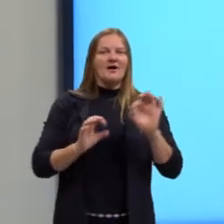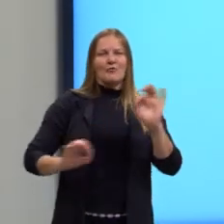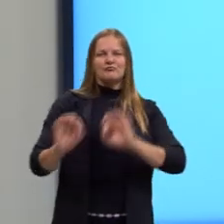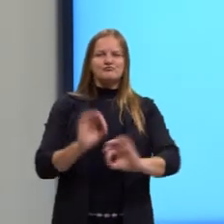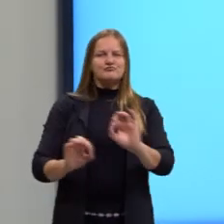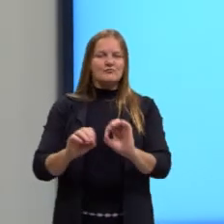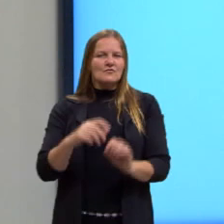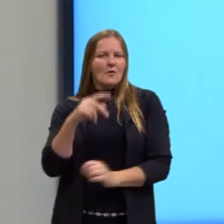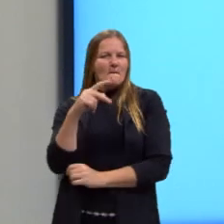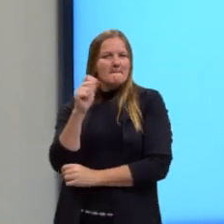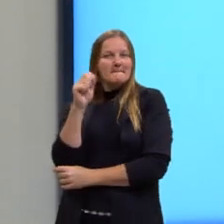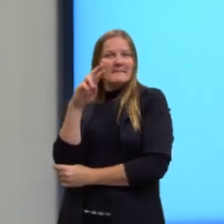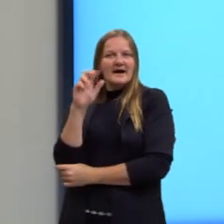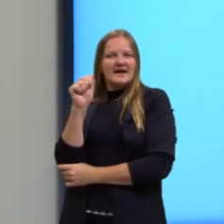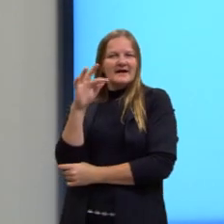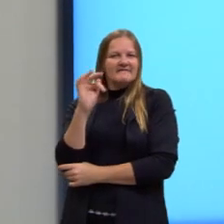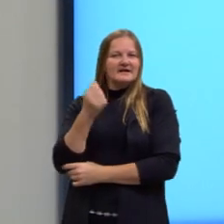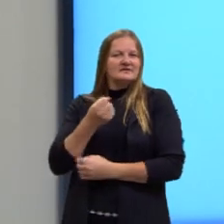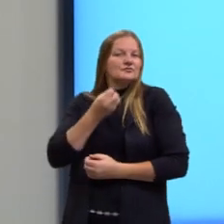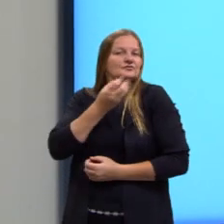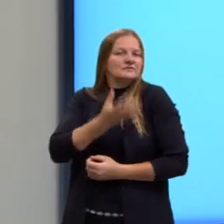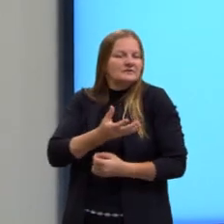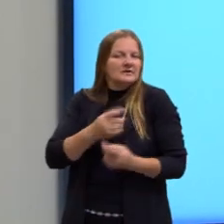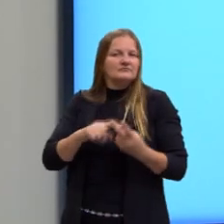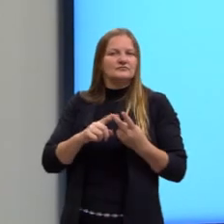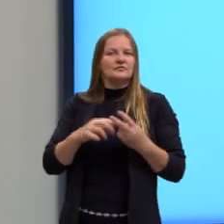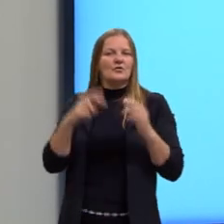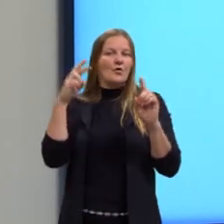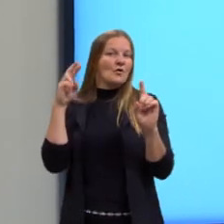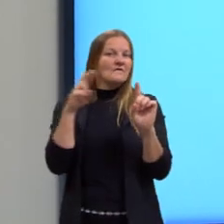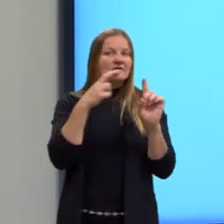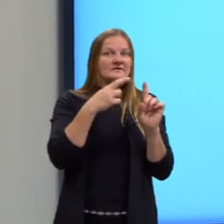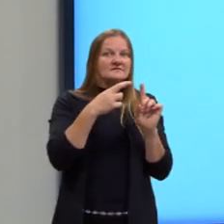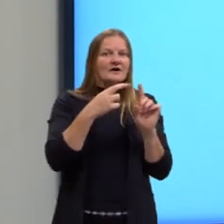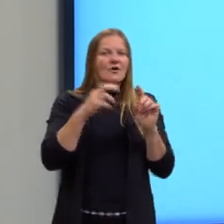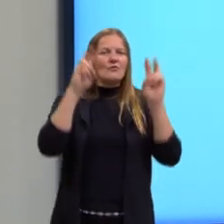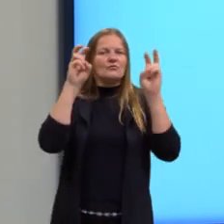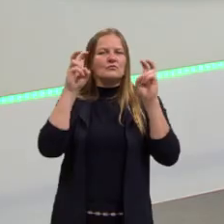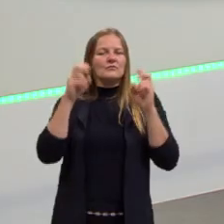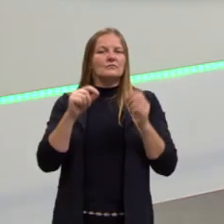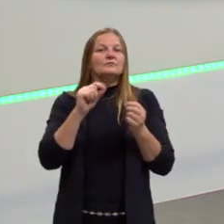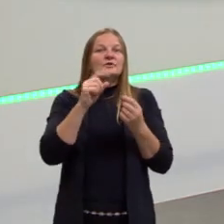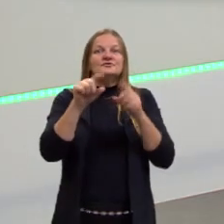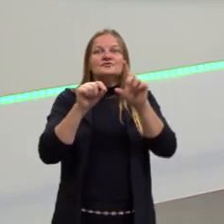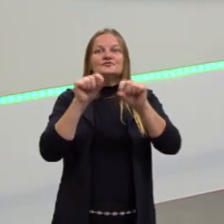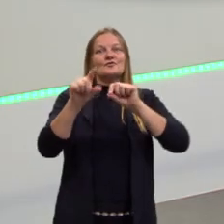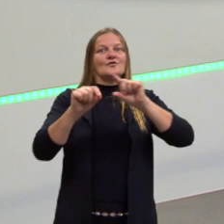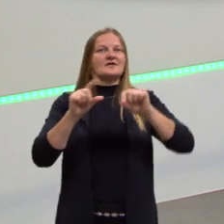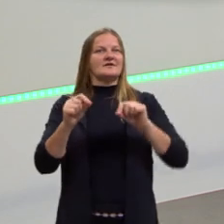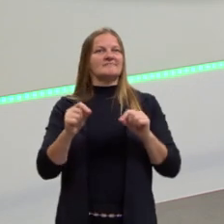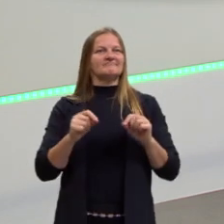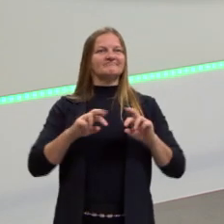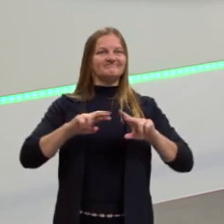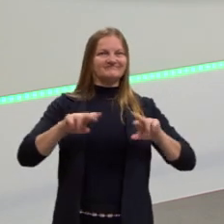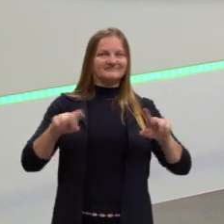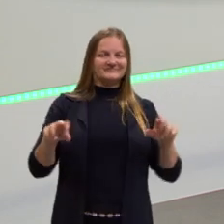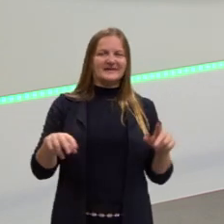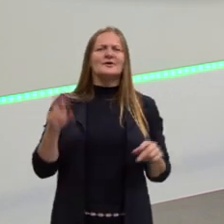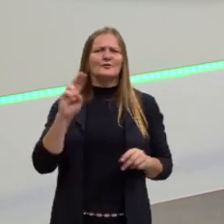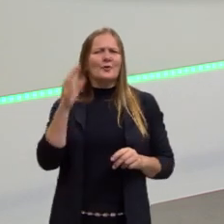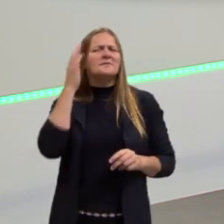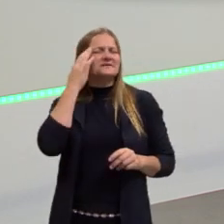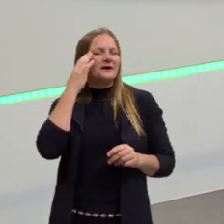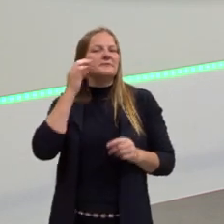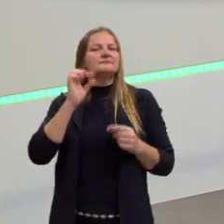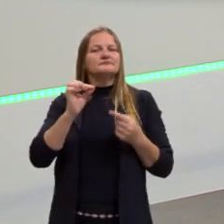parafrasear ou eu vou citar? Eu vou usar um referencial temático? Como é eu vou fazer isso? Quando a gente sabe os nomezinhos, a gente vai